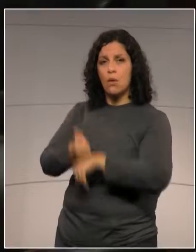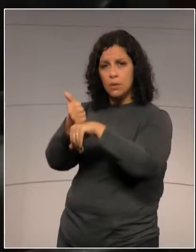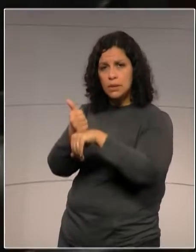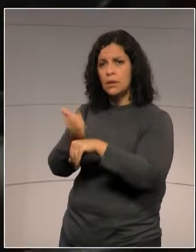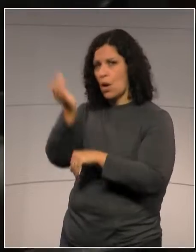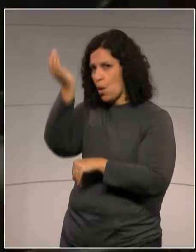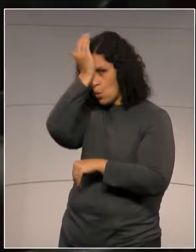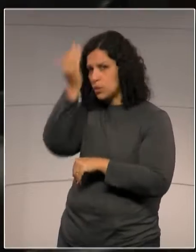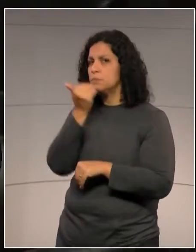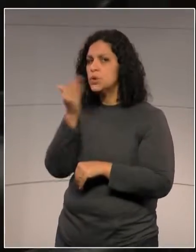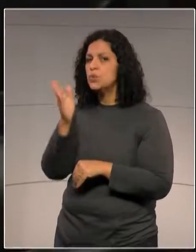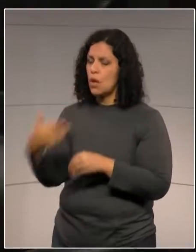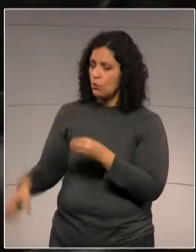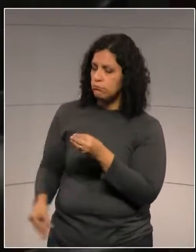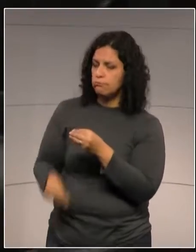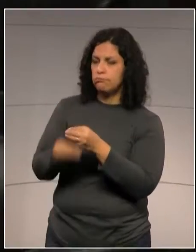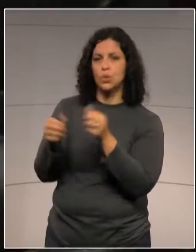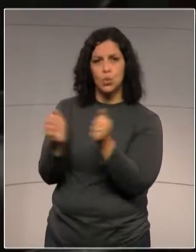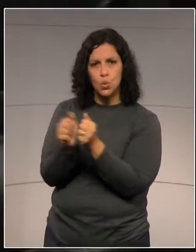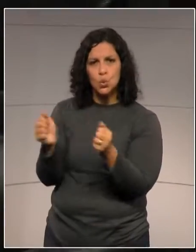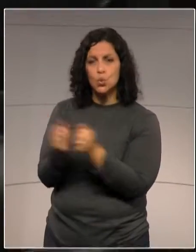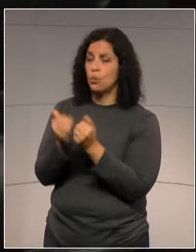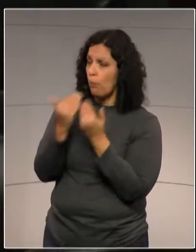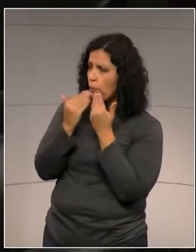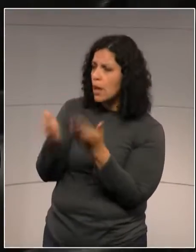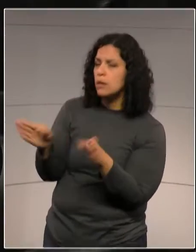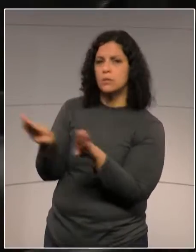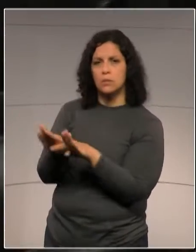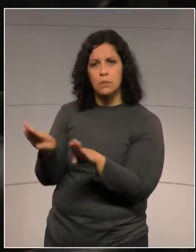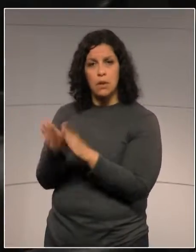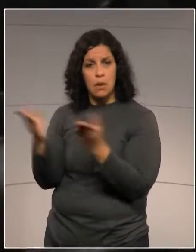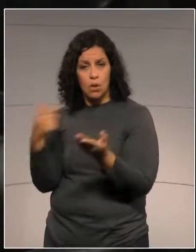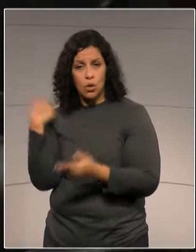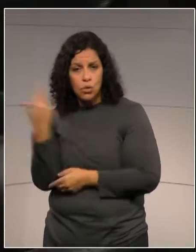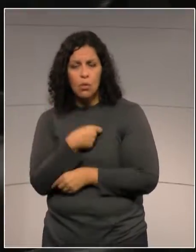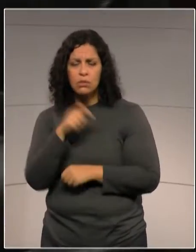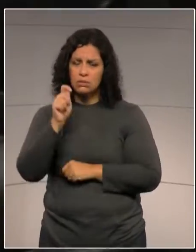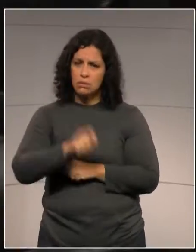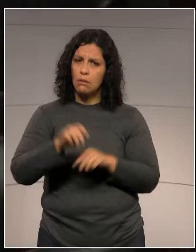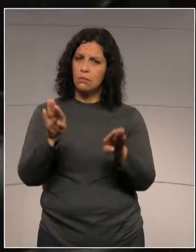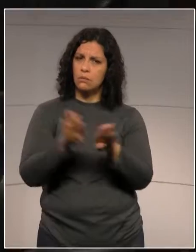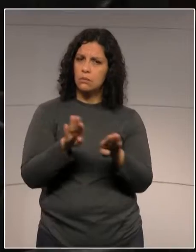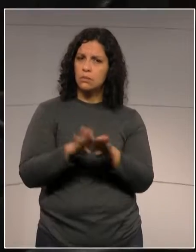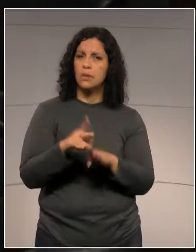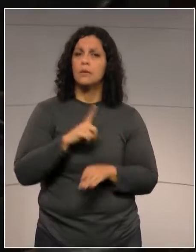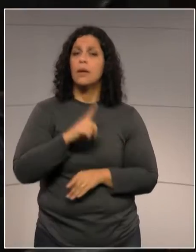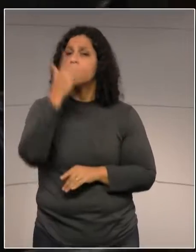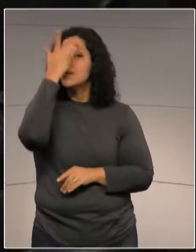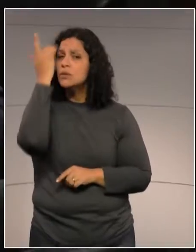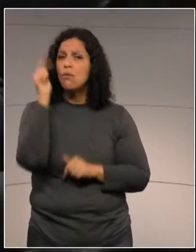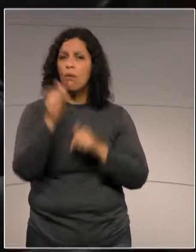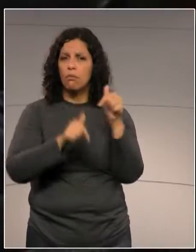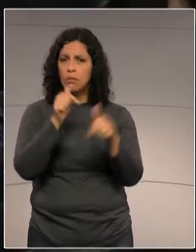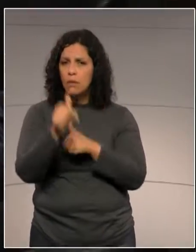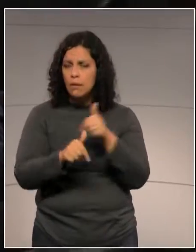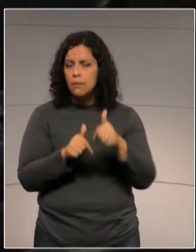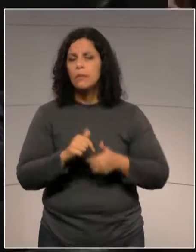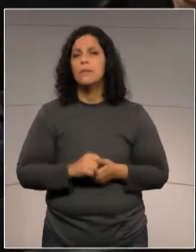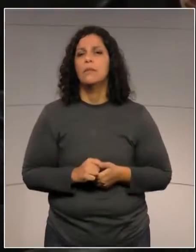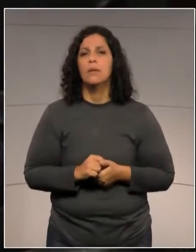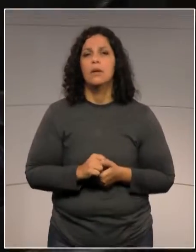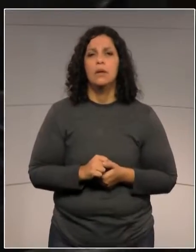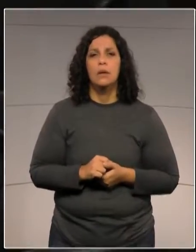Também me somo neste apelo para que possamos ter pessoal suficiente